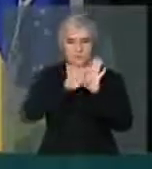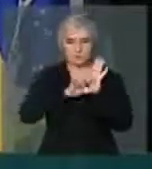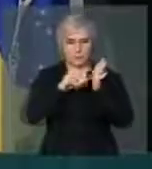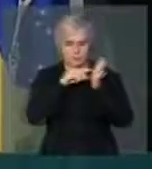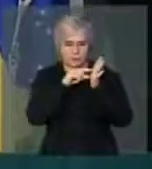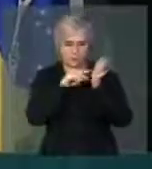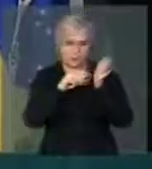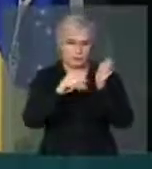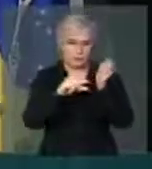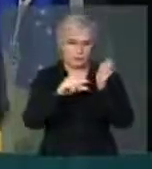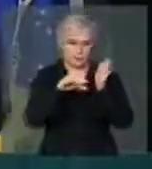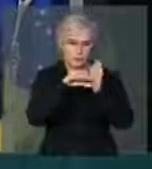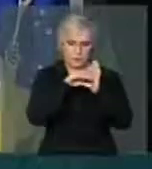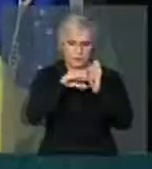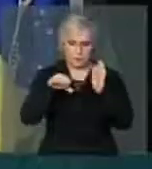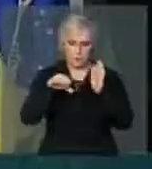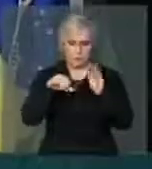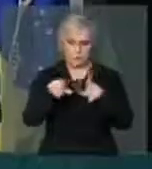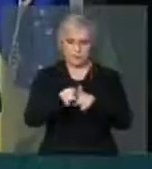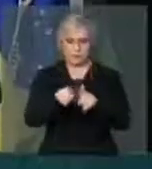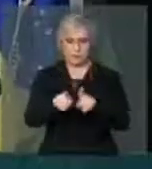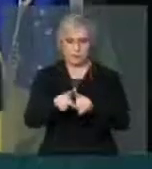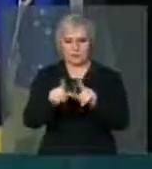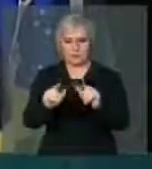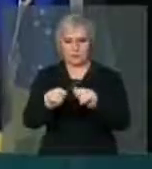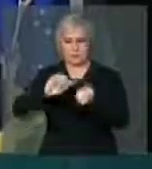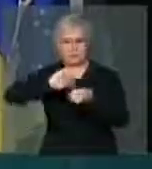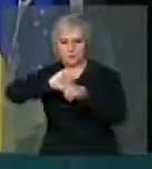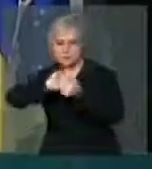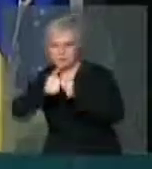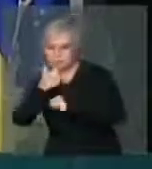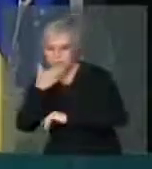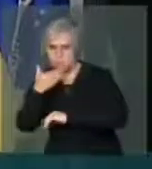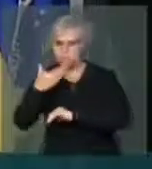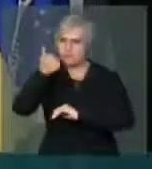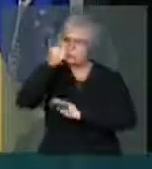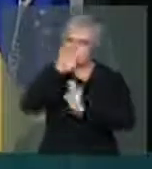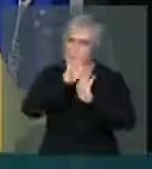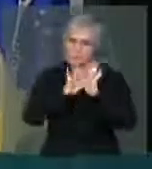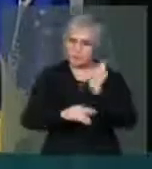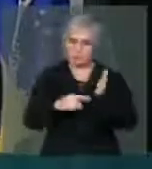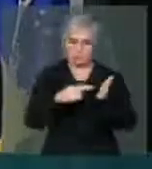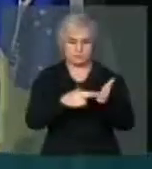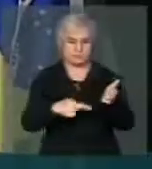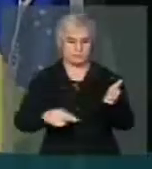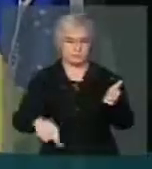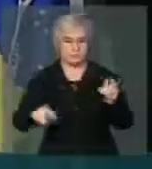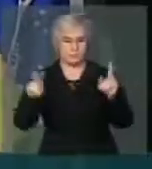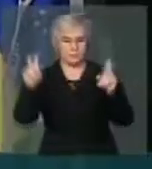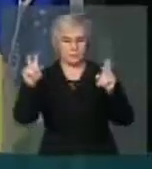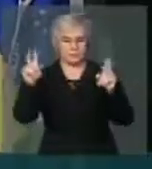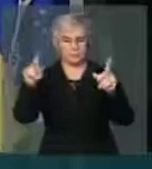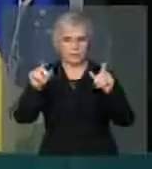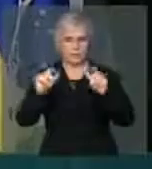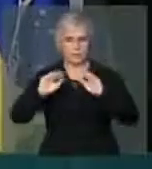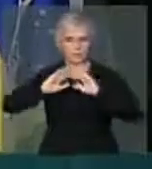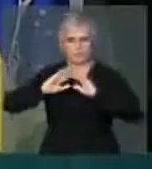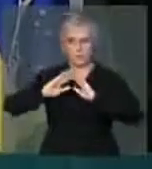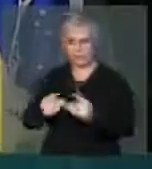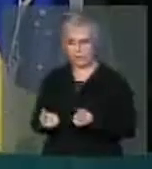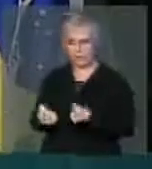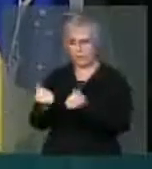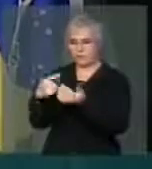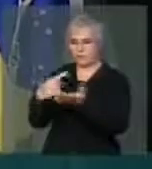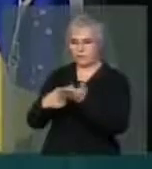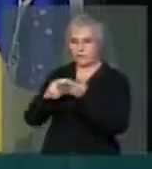e para, aliás, aprimorar o texto do relator no que diz respeito ao financiamento